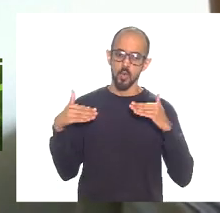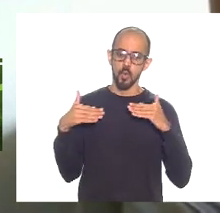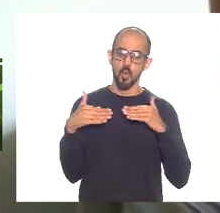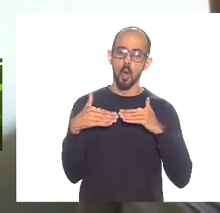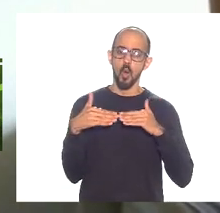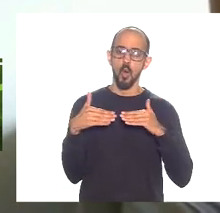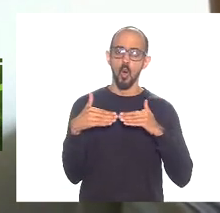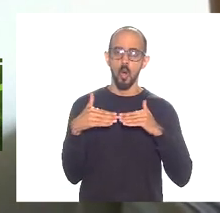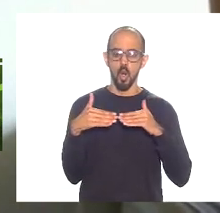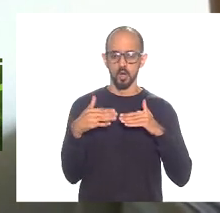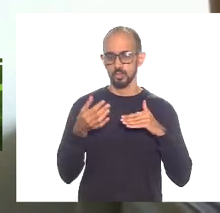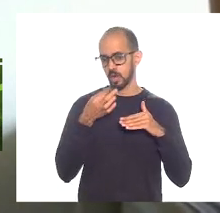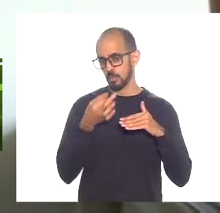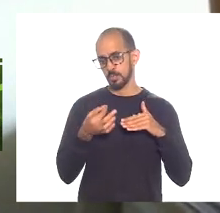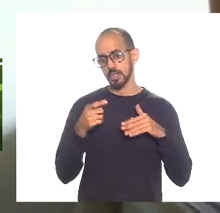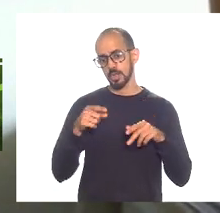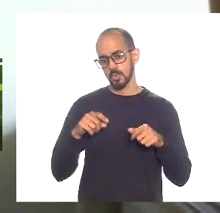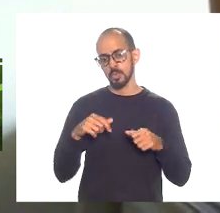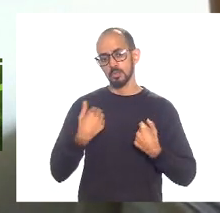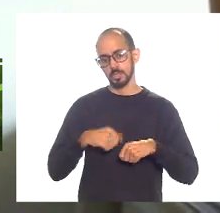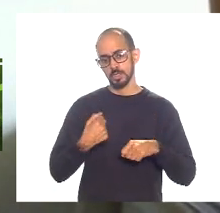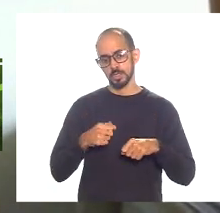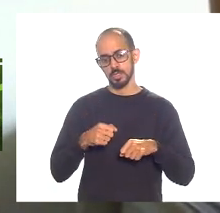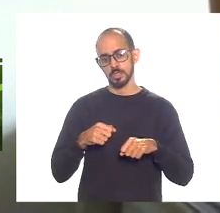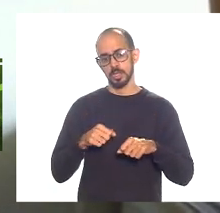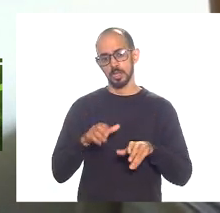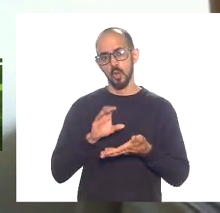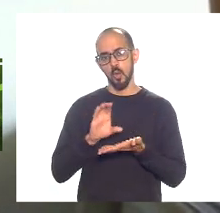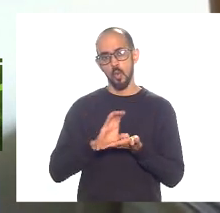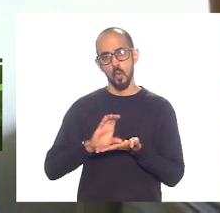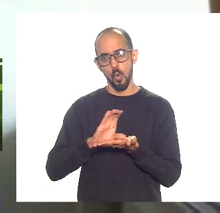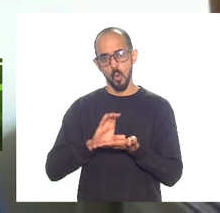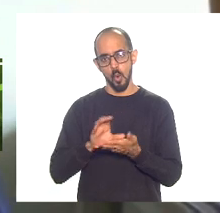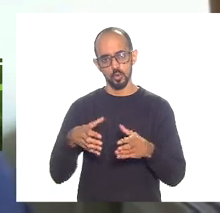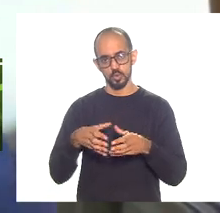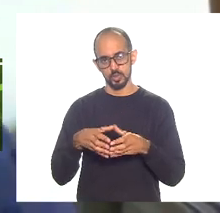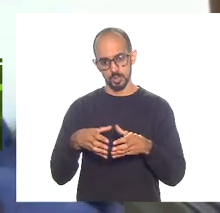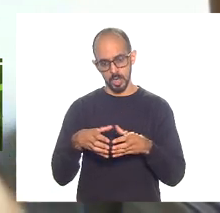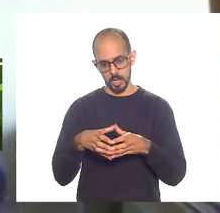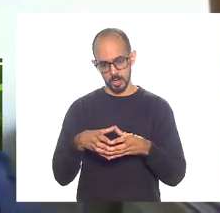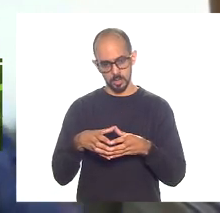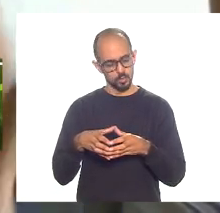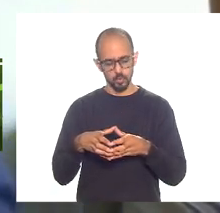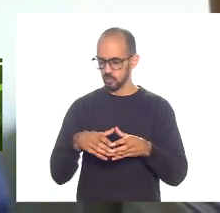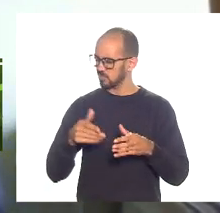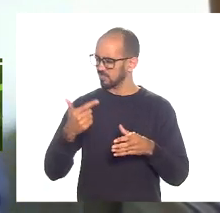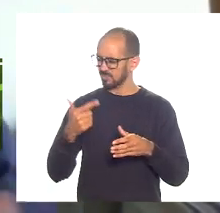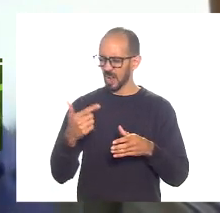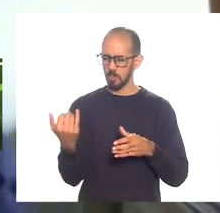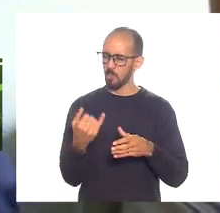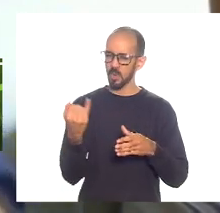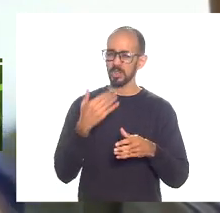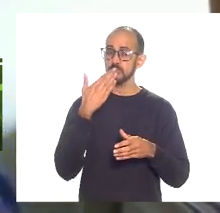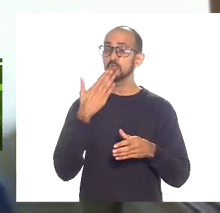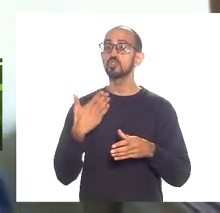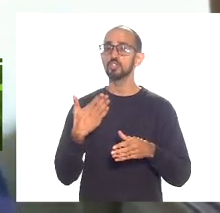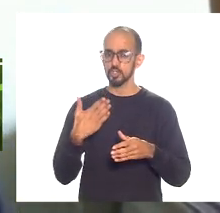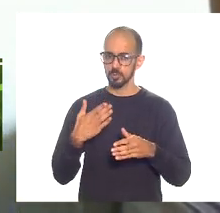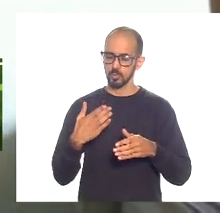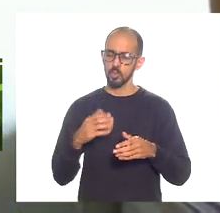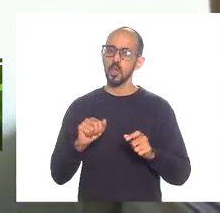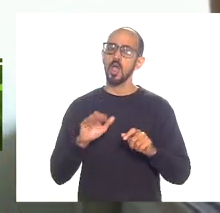opinião de que tenha um conselho seja deliberativo consultivo não pode que tenha um